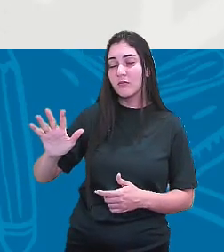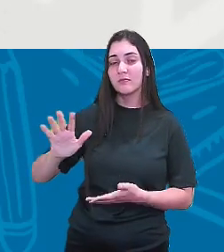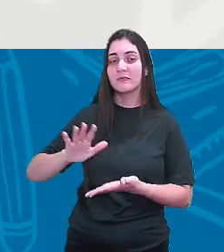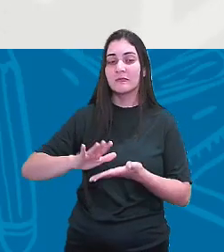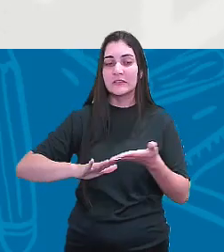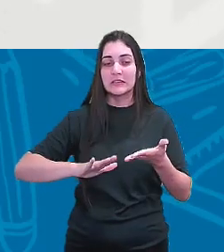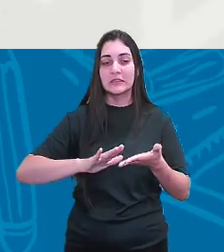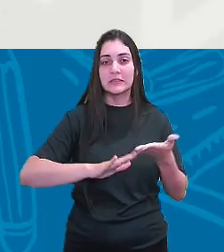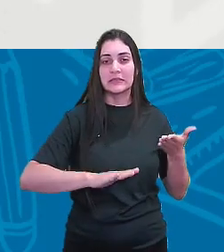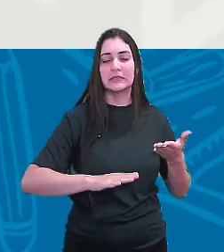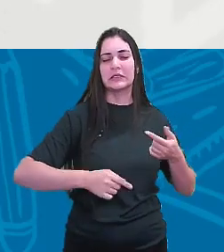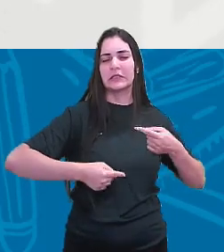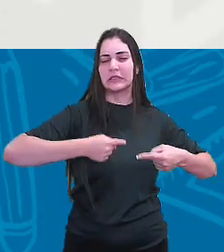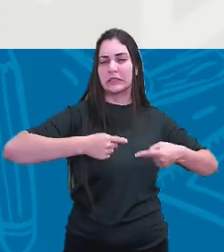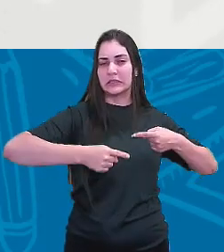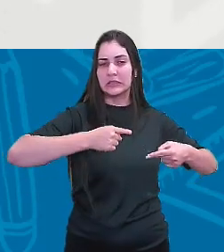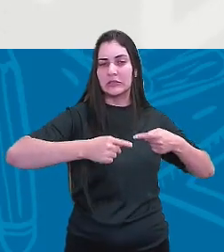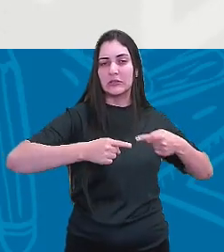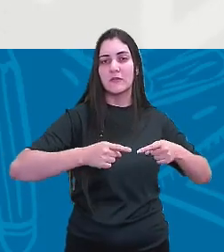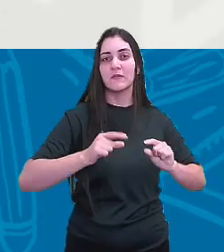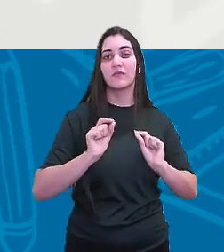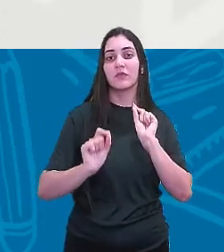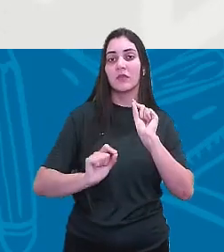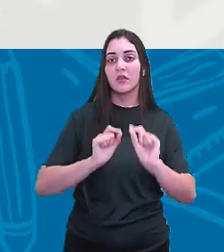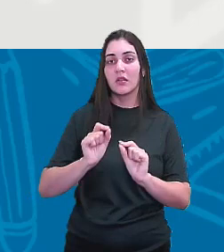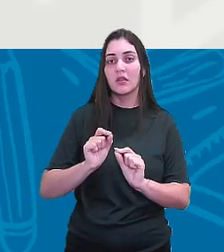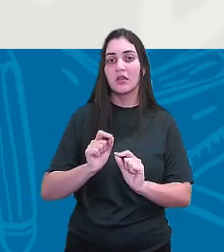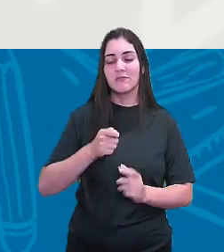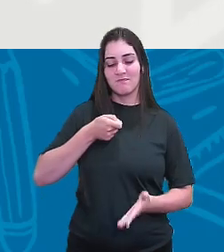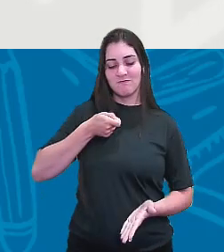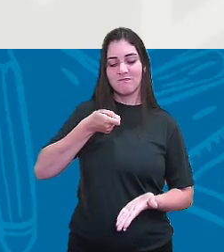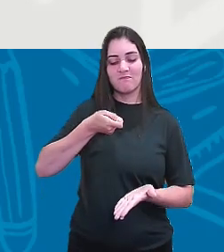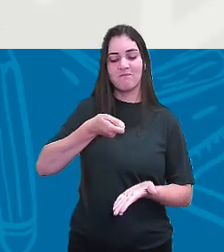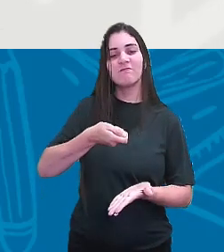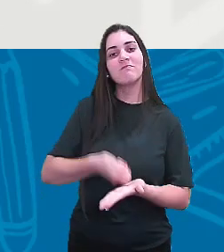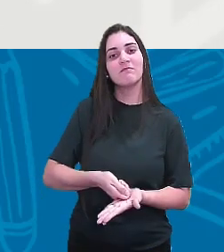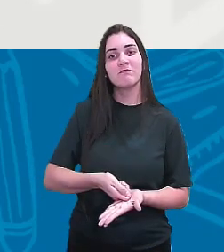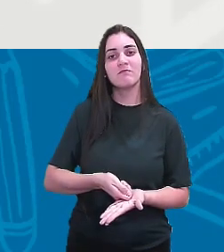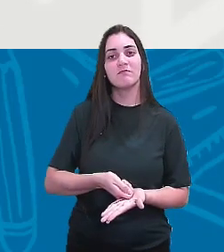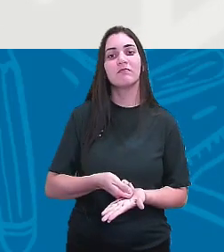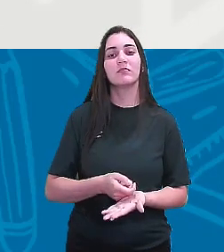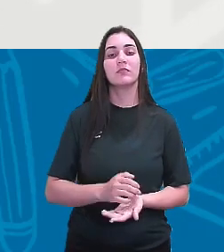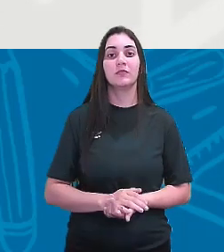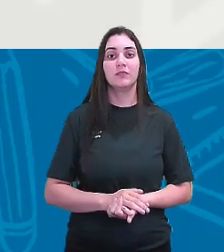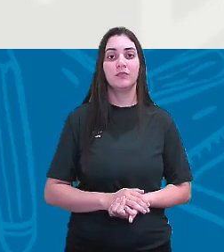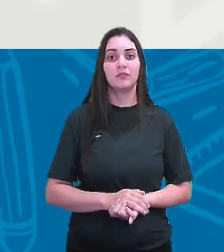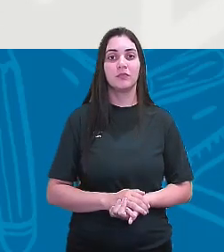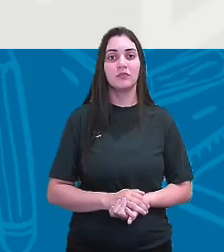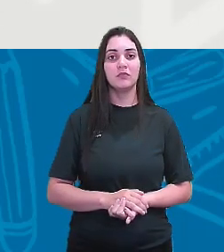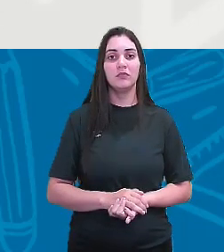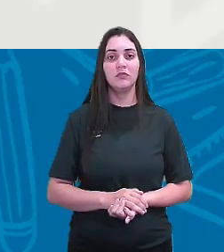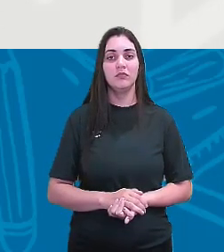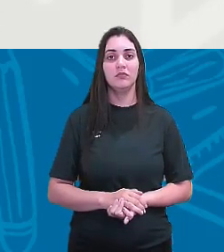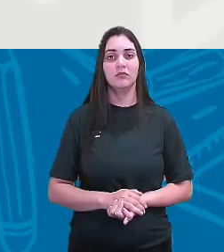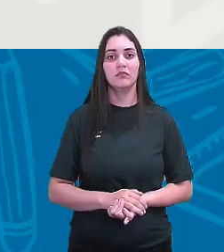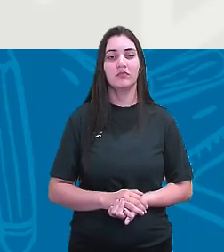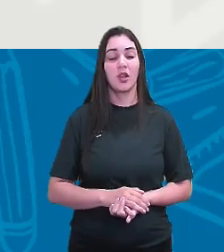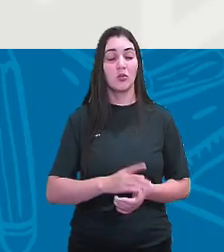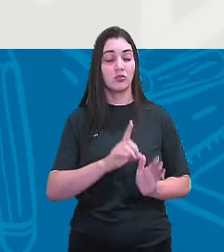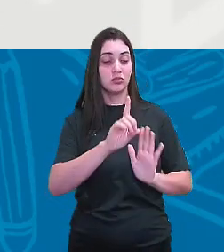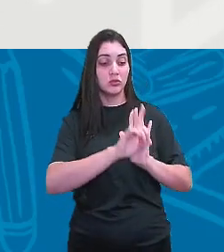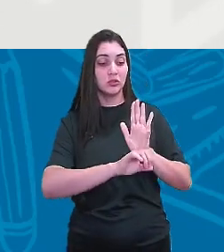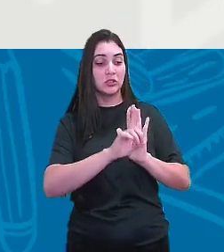aquela discussão sobre o autoritarismo dos... O direito